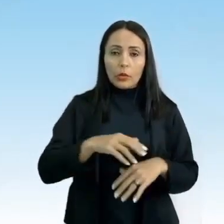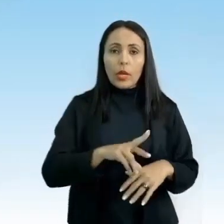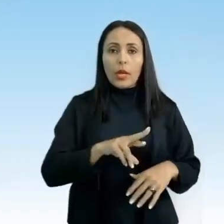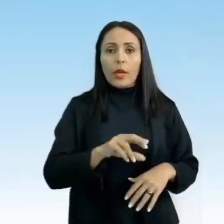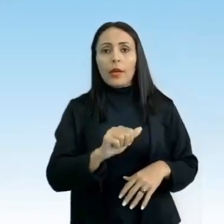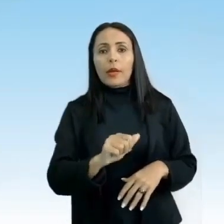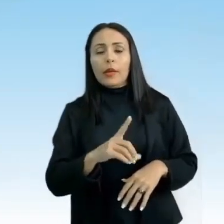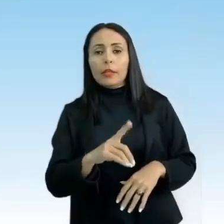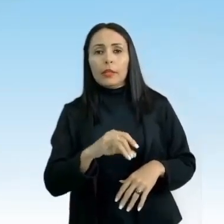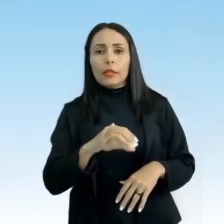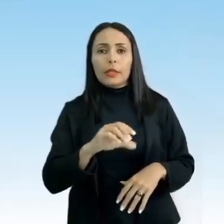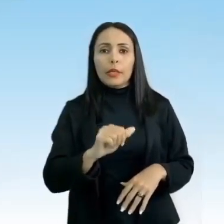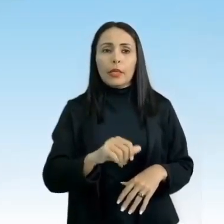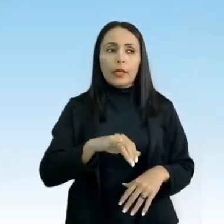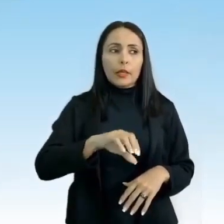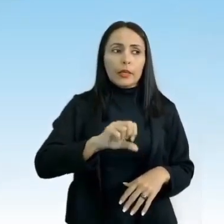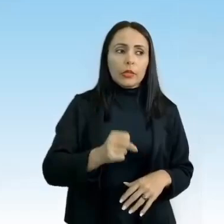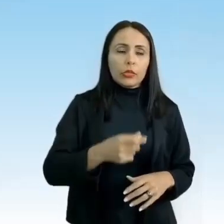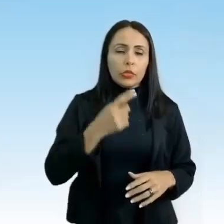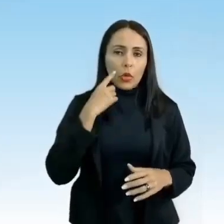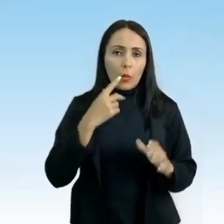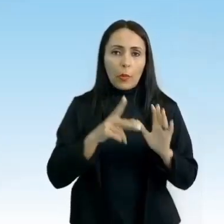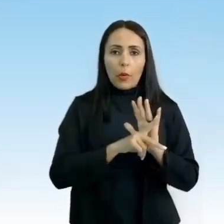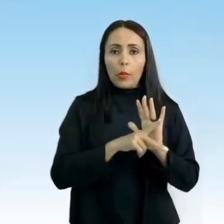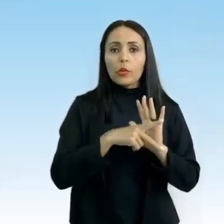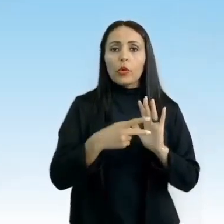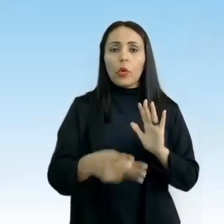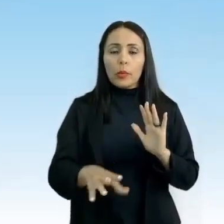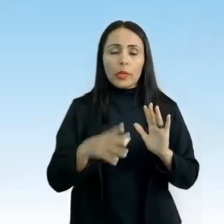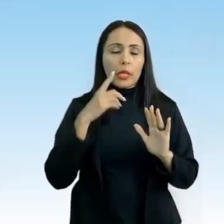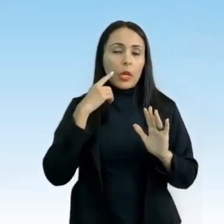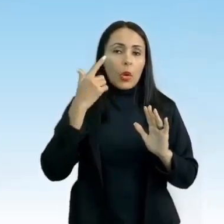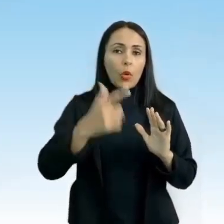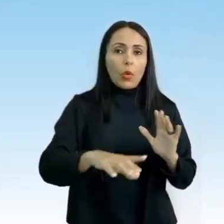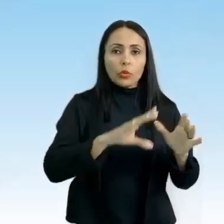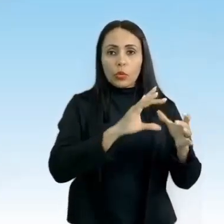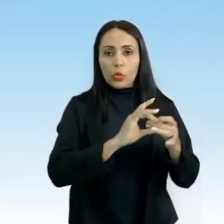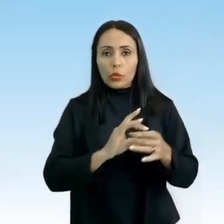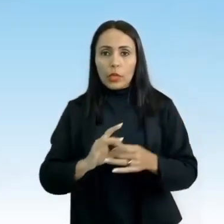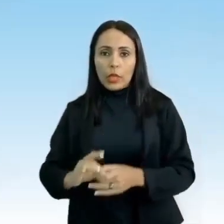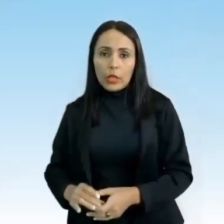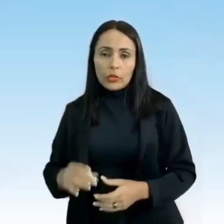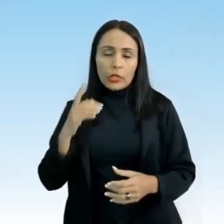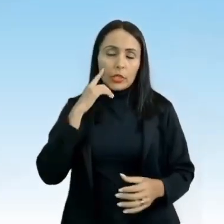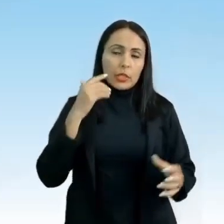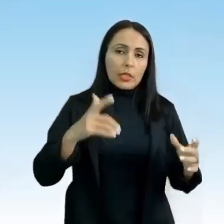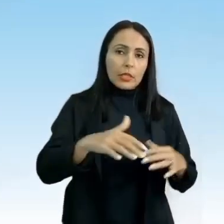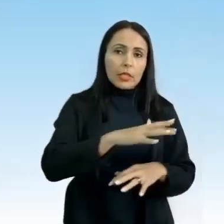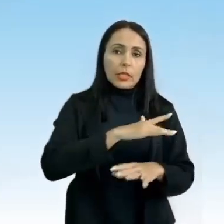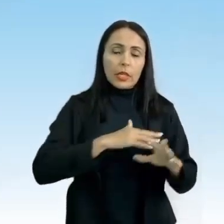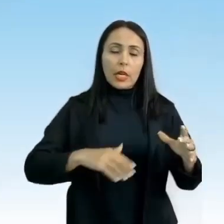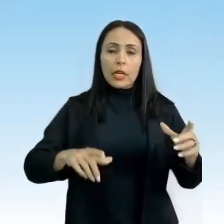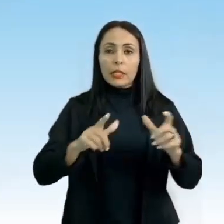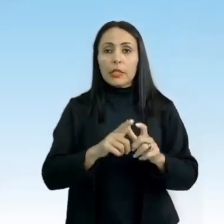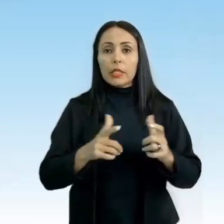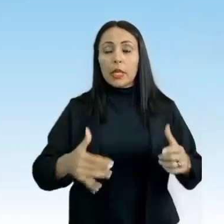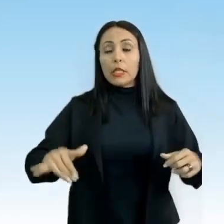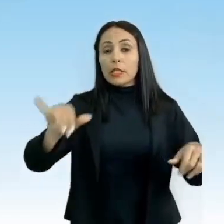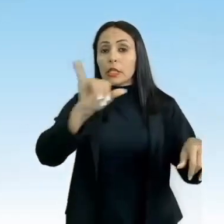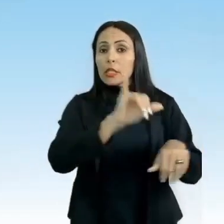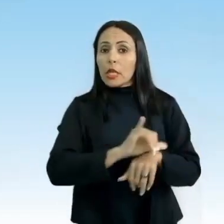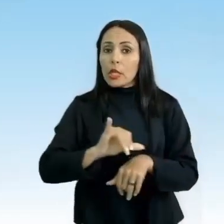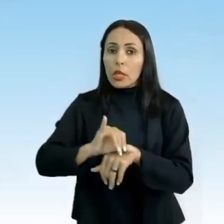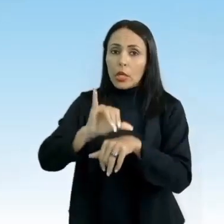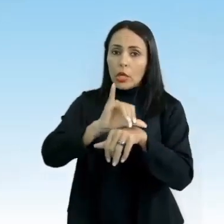outro contexto, né? Como o próprio nome já revela, são esportes praticados em cidades grandes, né? Em centros urbanos.